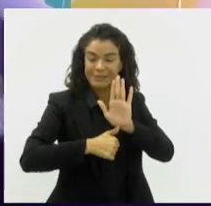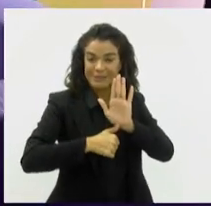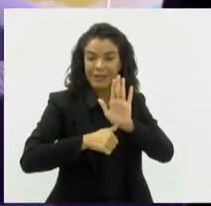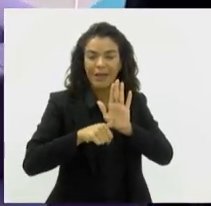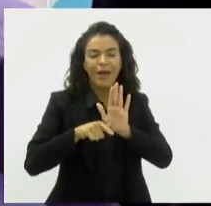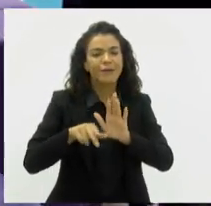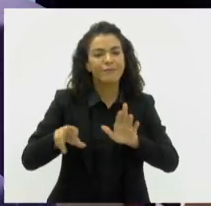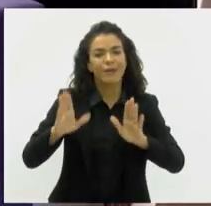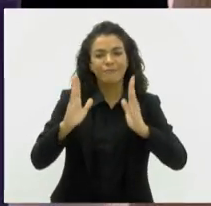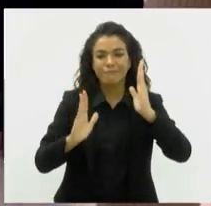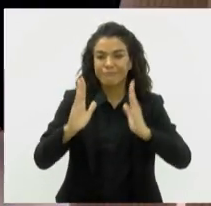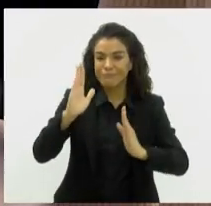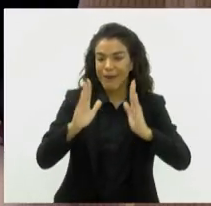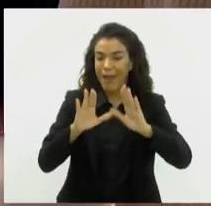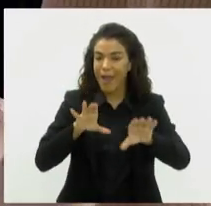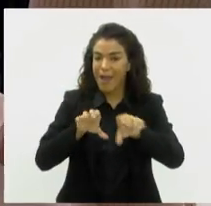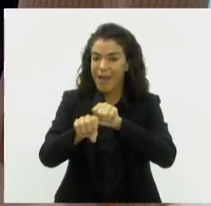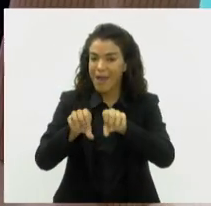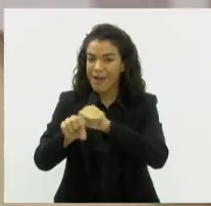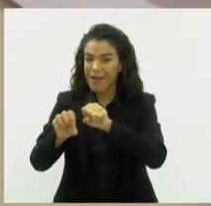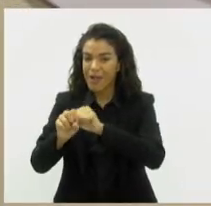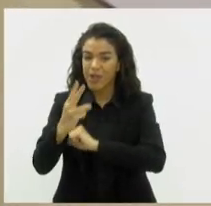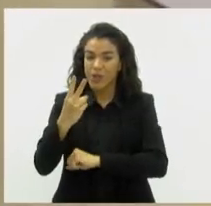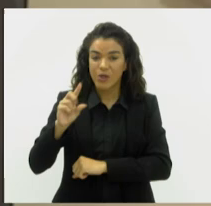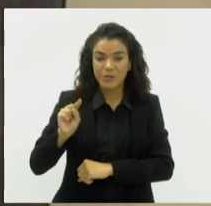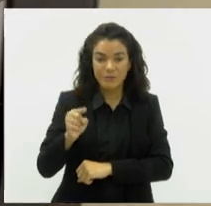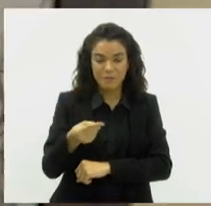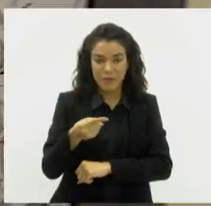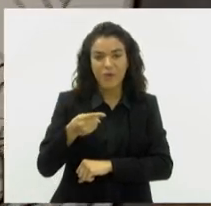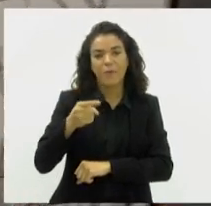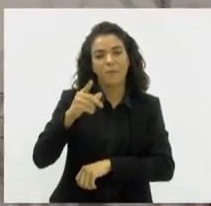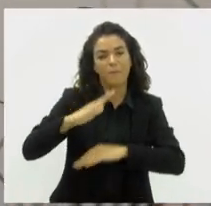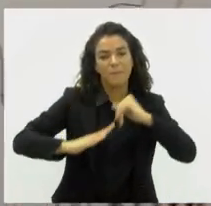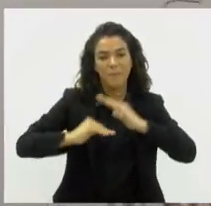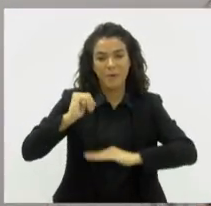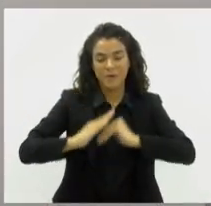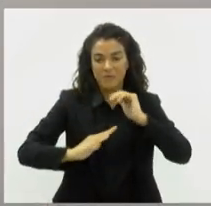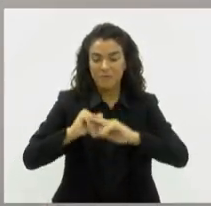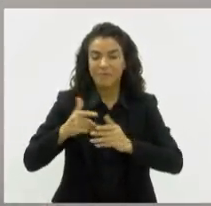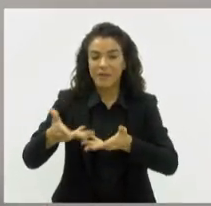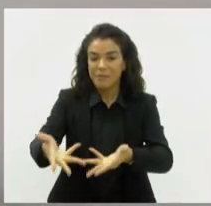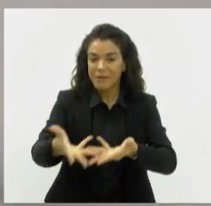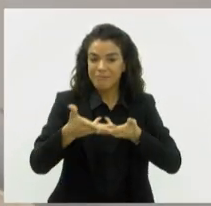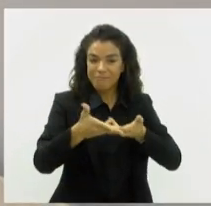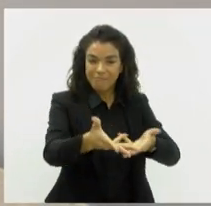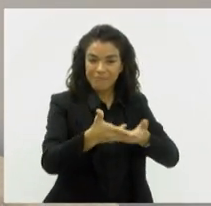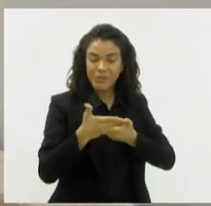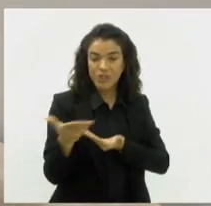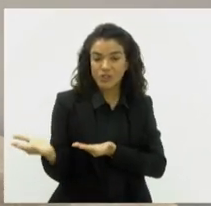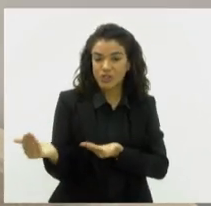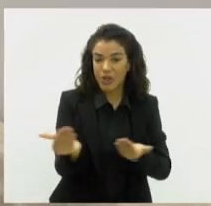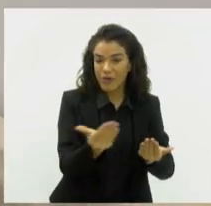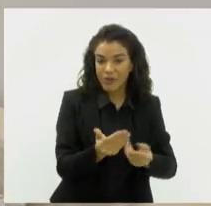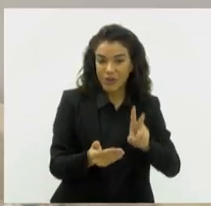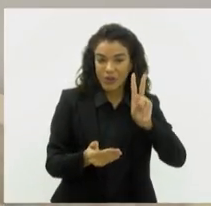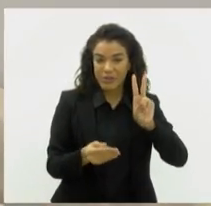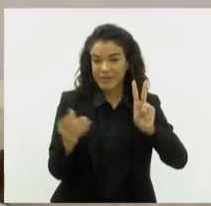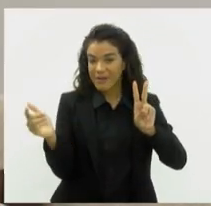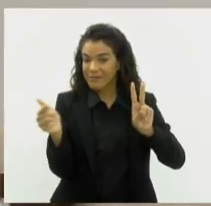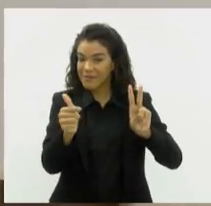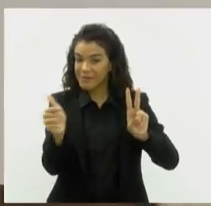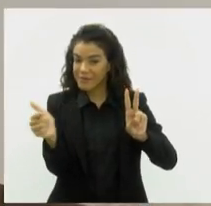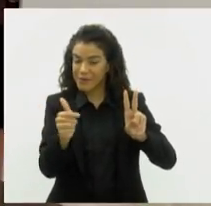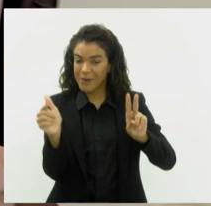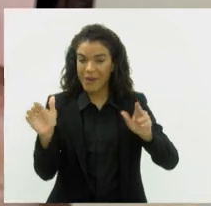expectativa é de capacitar 2 mil educadores ainda este ano. O centro também vai atender crianças e jovens de 2 a 29 anos com